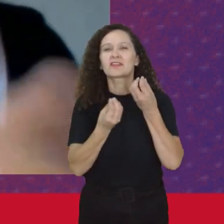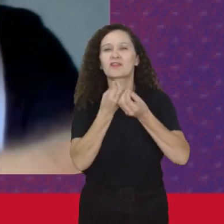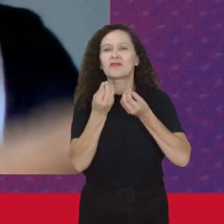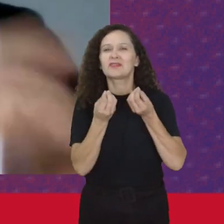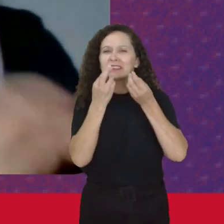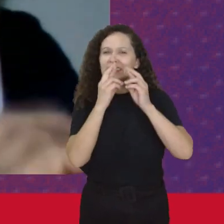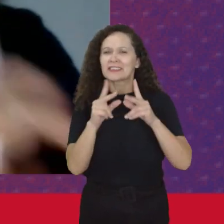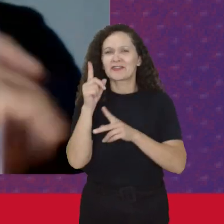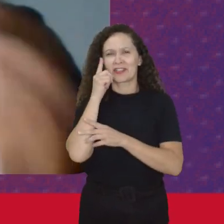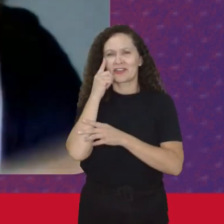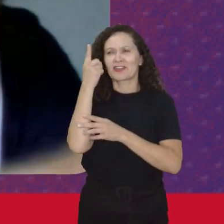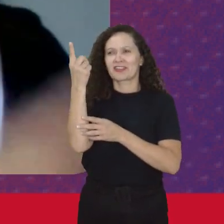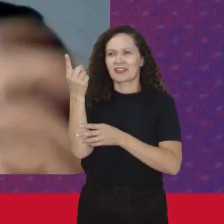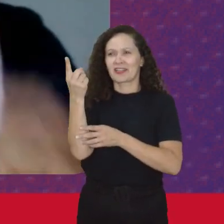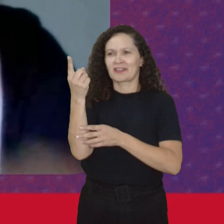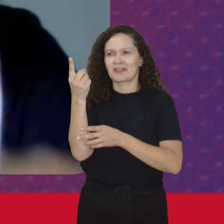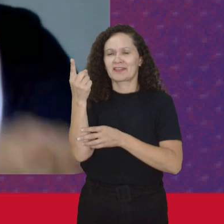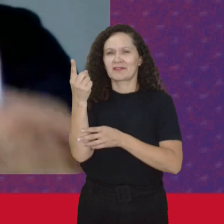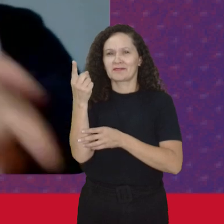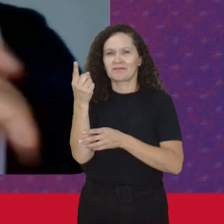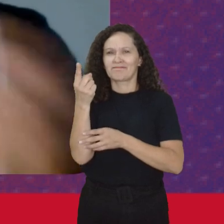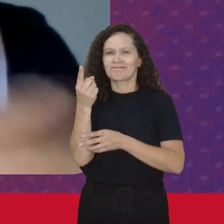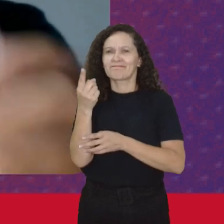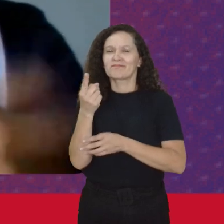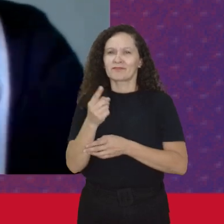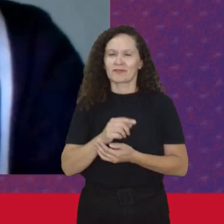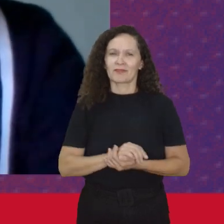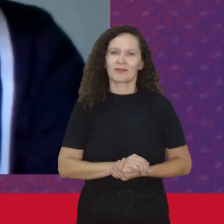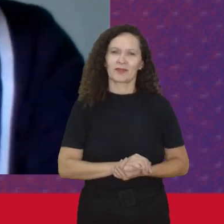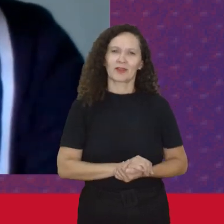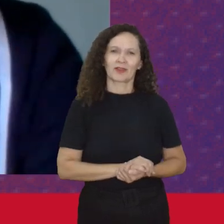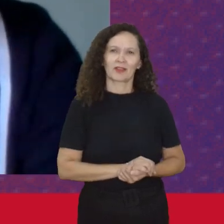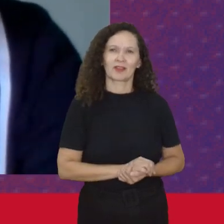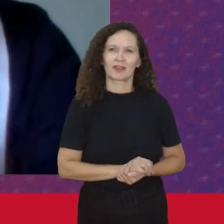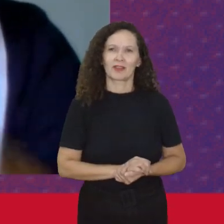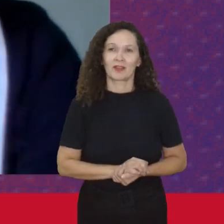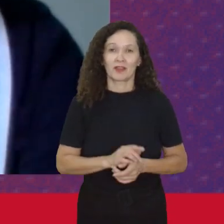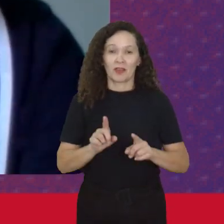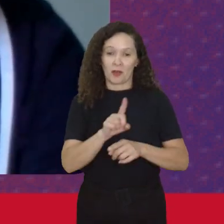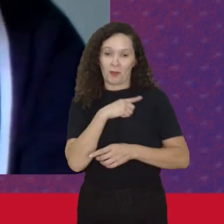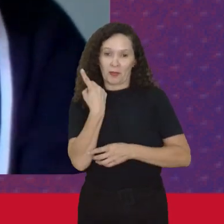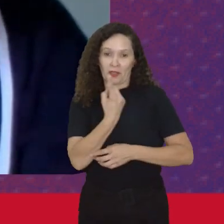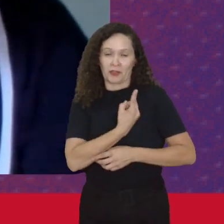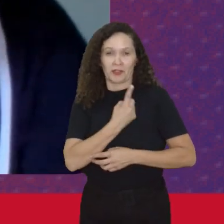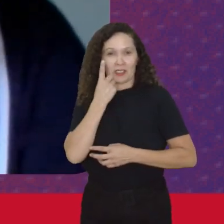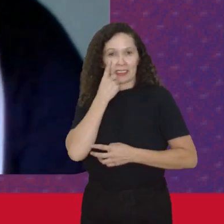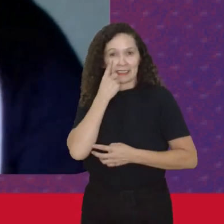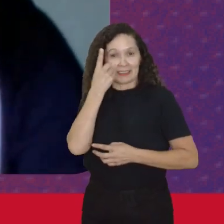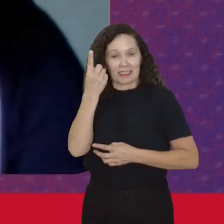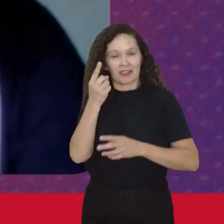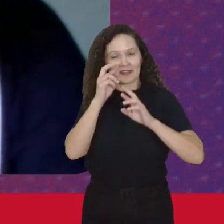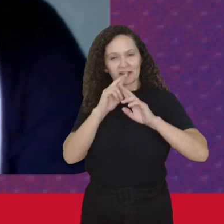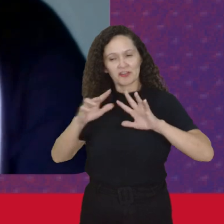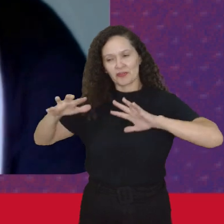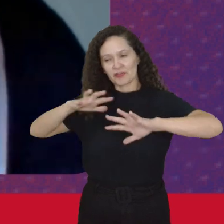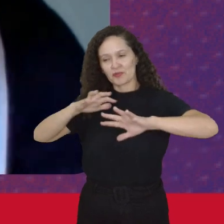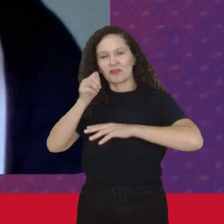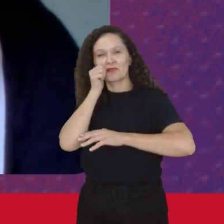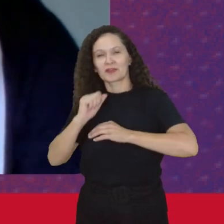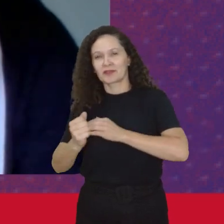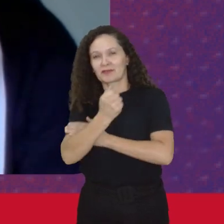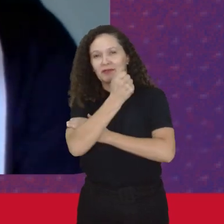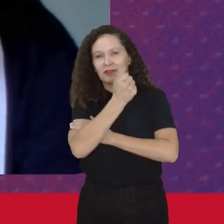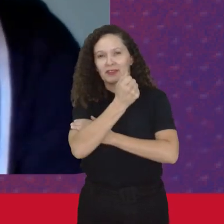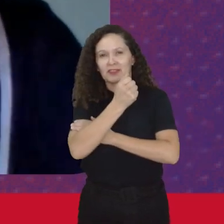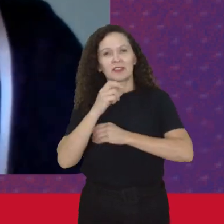Com limites Com contradição E com conflitos Para nós Dos movimentos feministas Acabou sendo uma